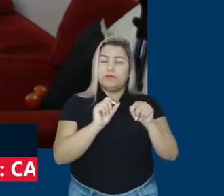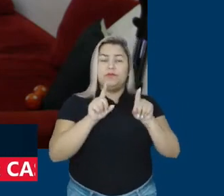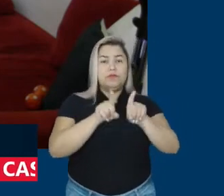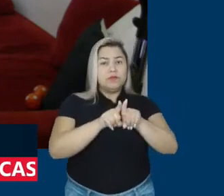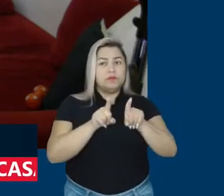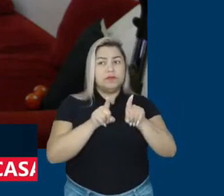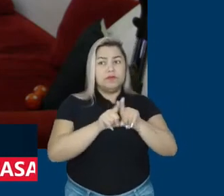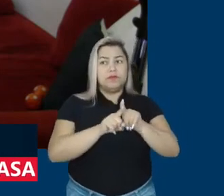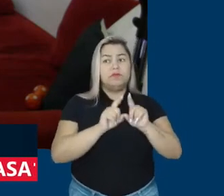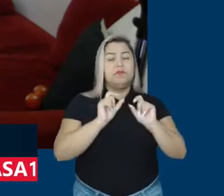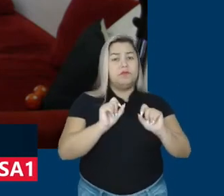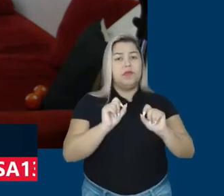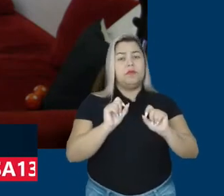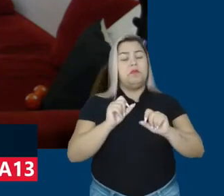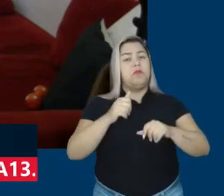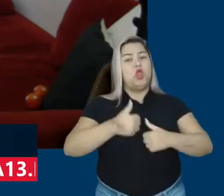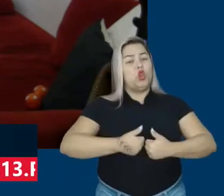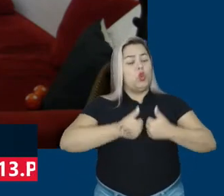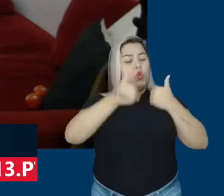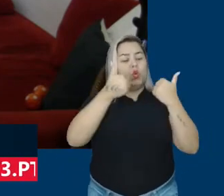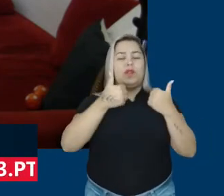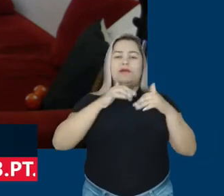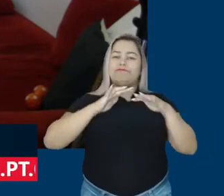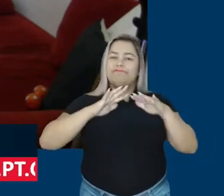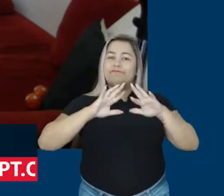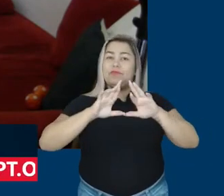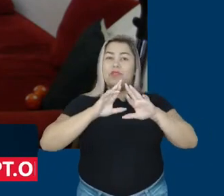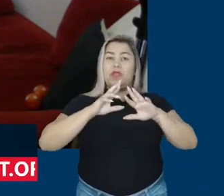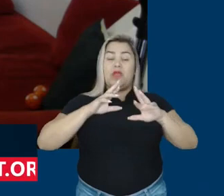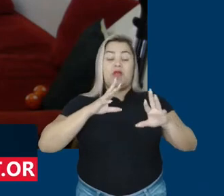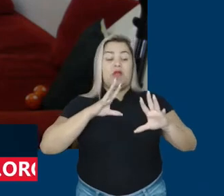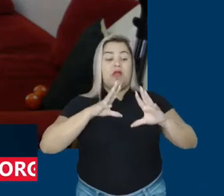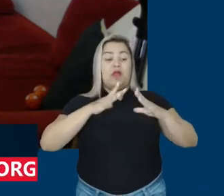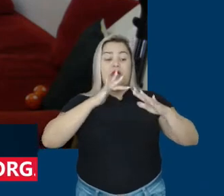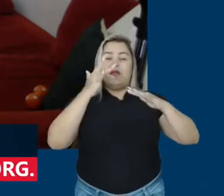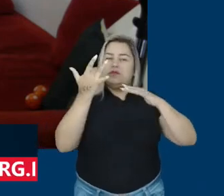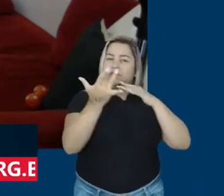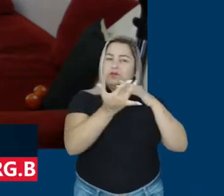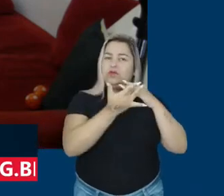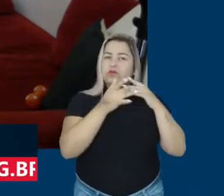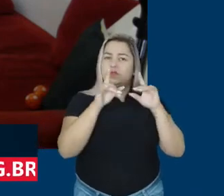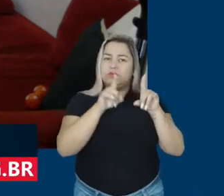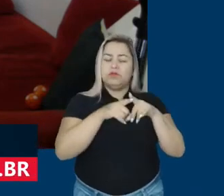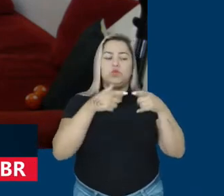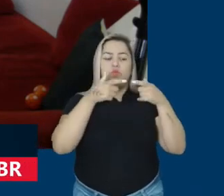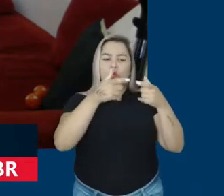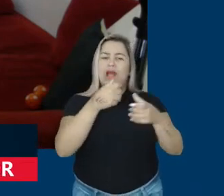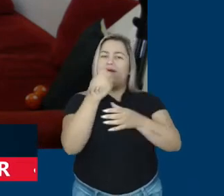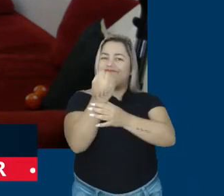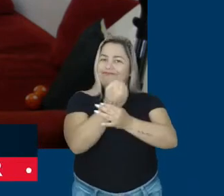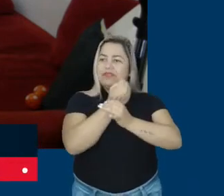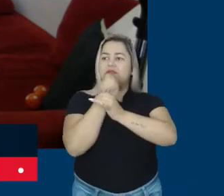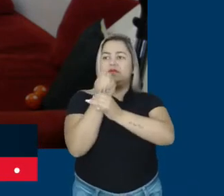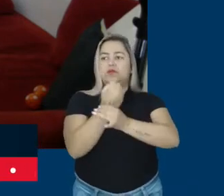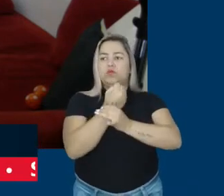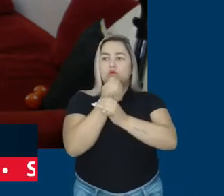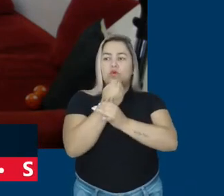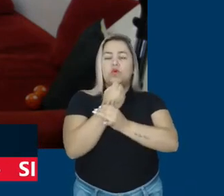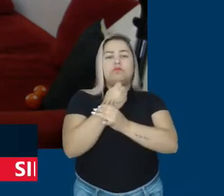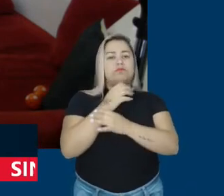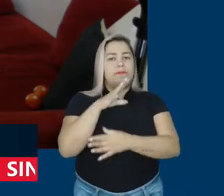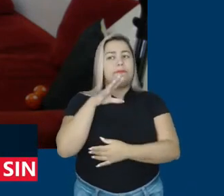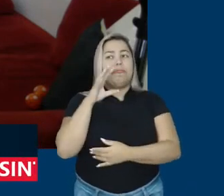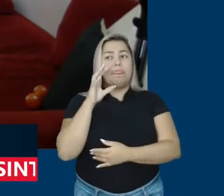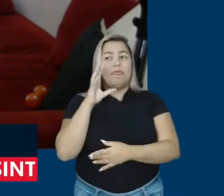a internet e as suas redes, as suas plataformas digitais em um ambiente um pouco mais seguro. A gente viu essa disparada dos